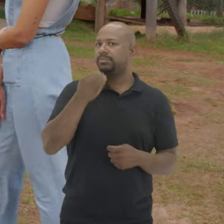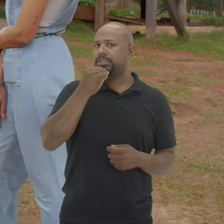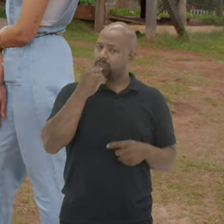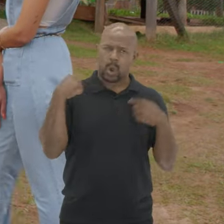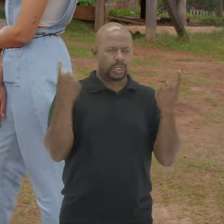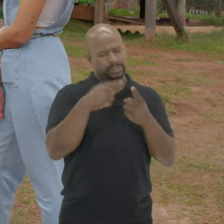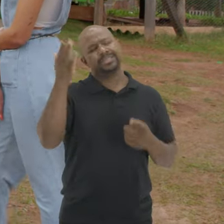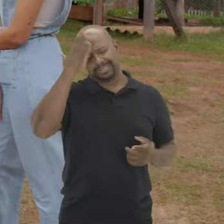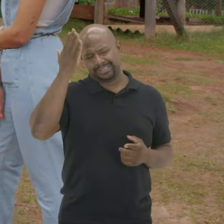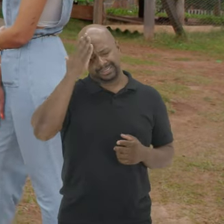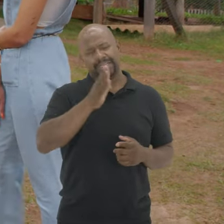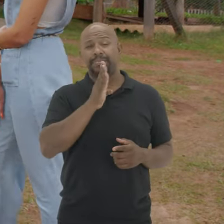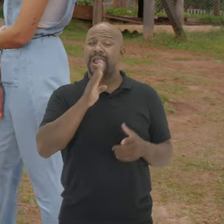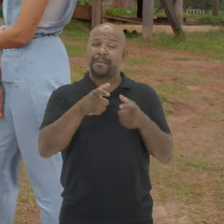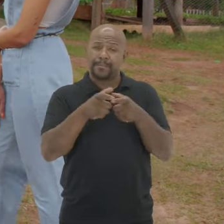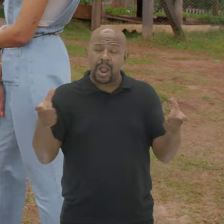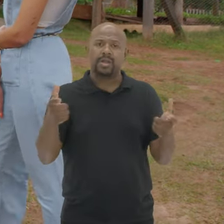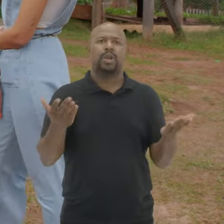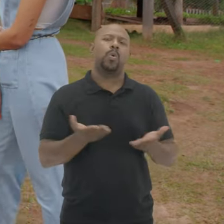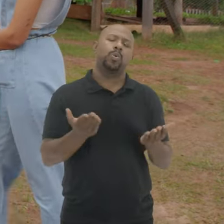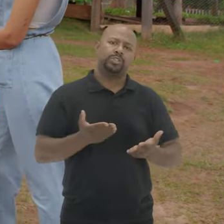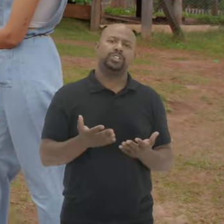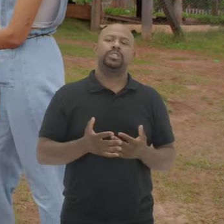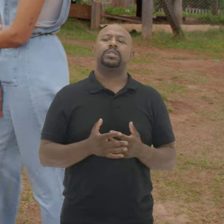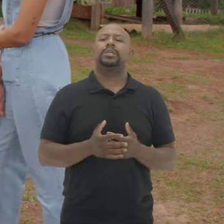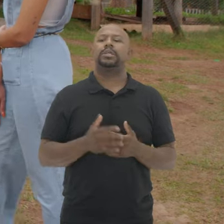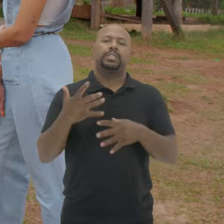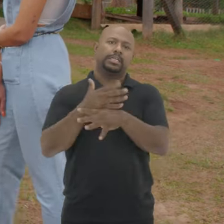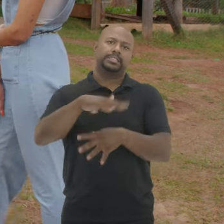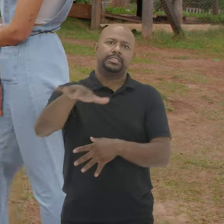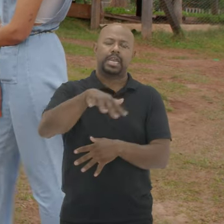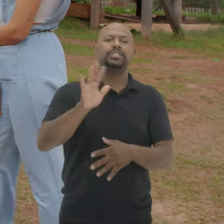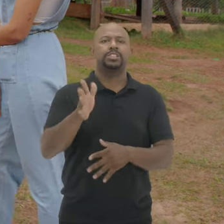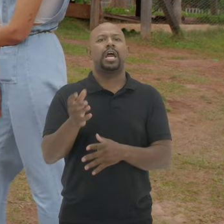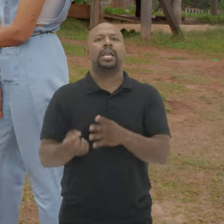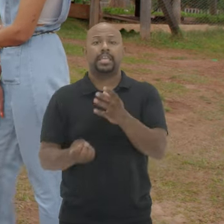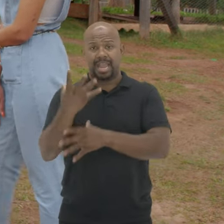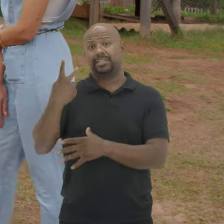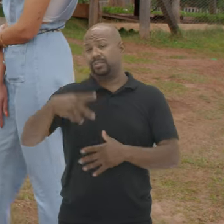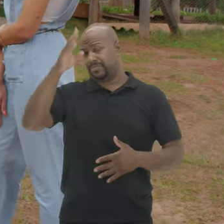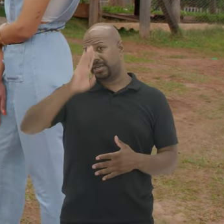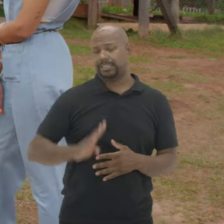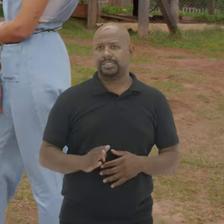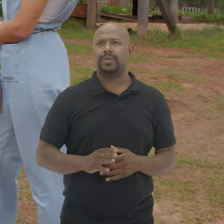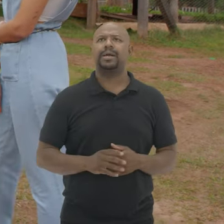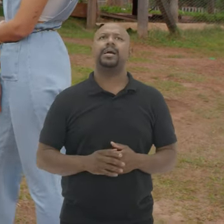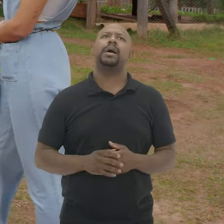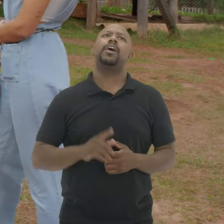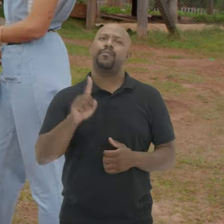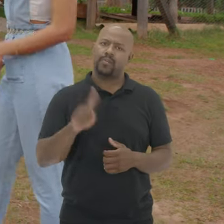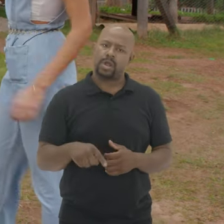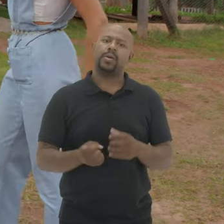dever de ser E todos nós sabemos Que a maioria Hoje Das cidades criadas No Brasil